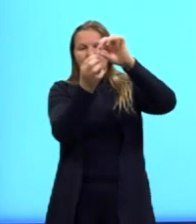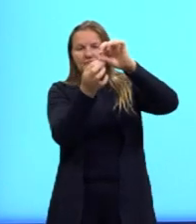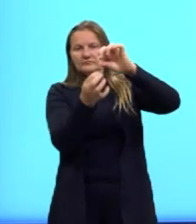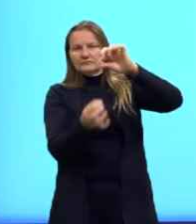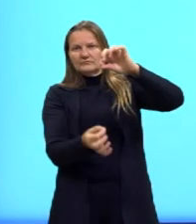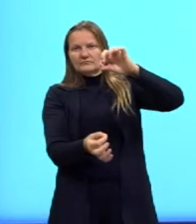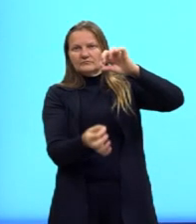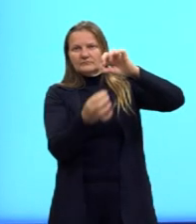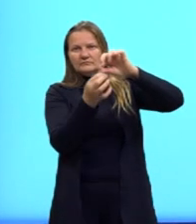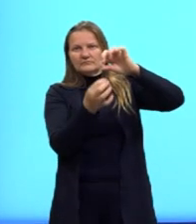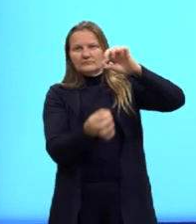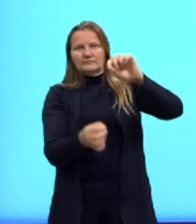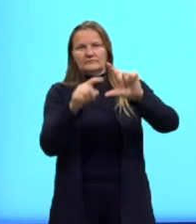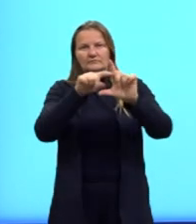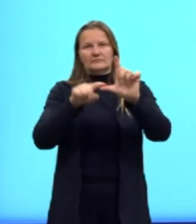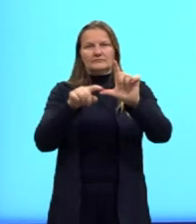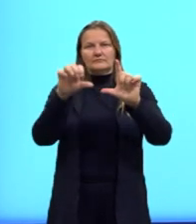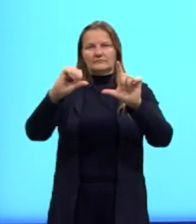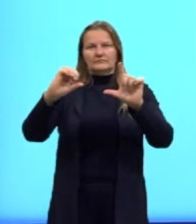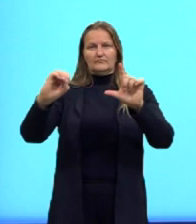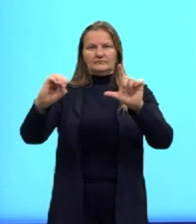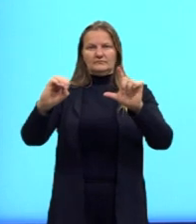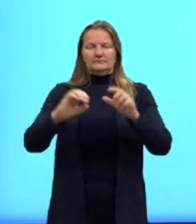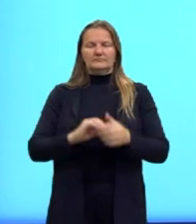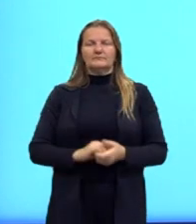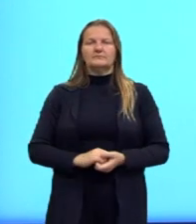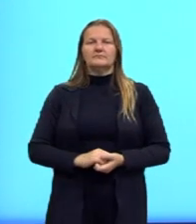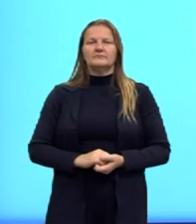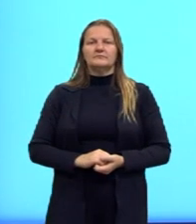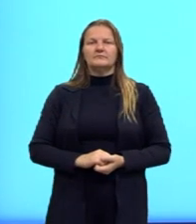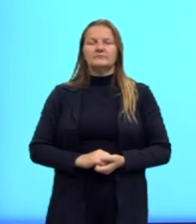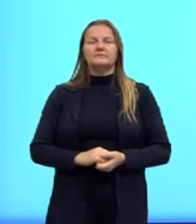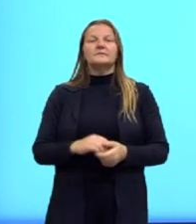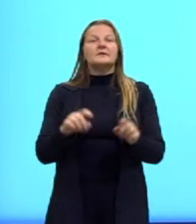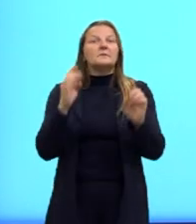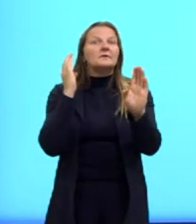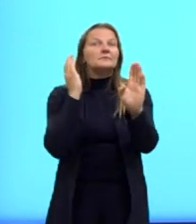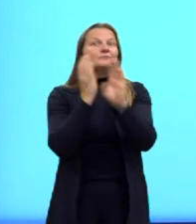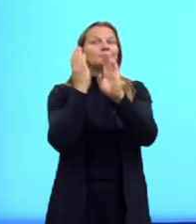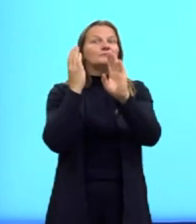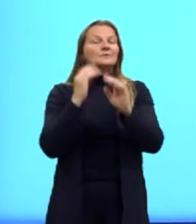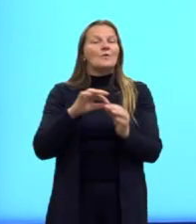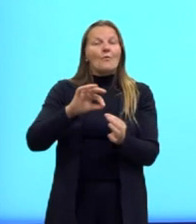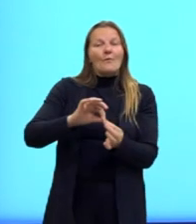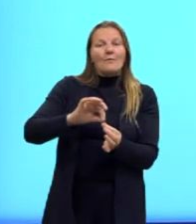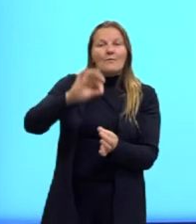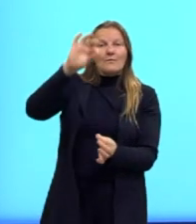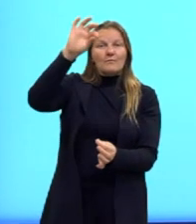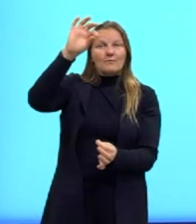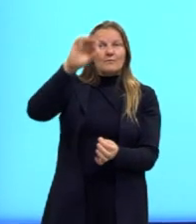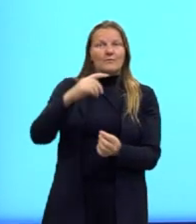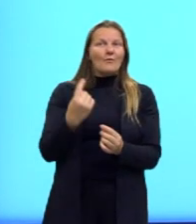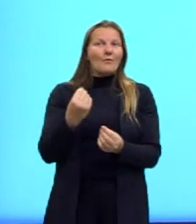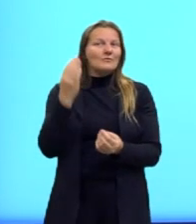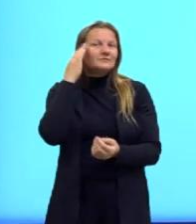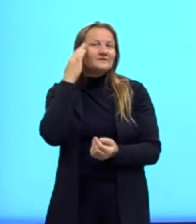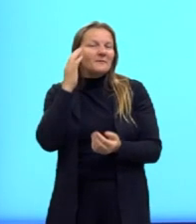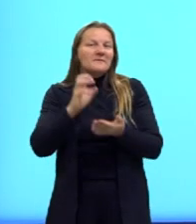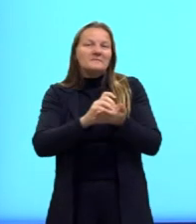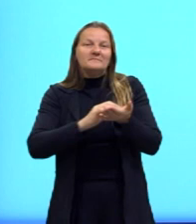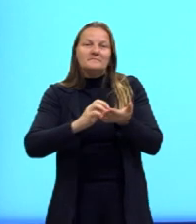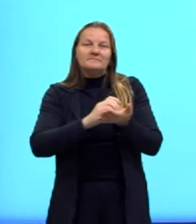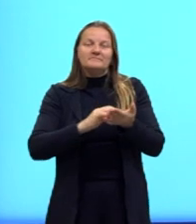chão, um ângulo de 90 graus. Vamos descobrir a nossa altura. Como é a gente pode calcular?